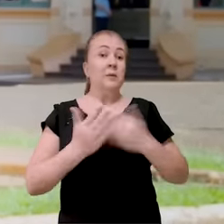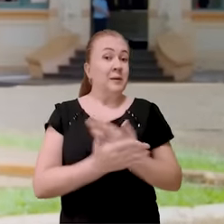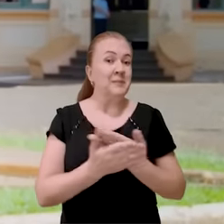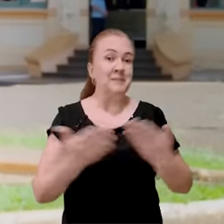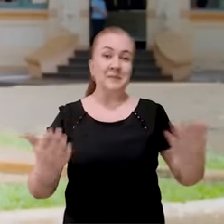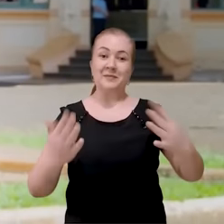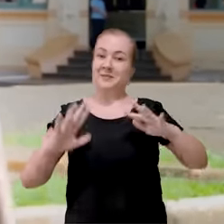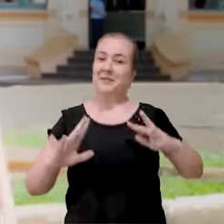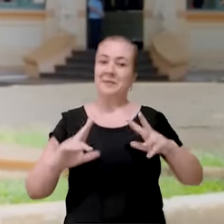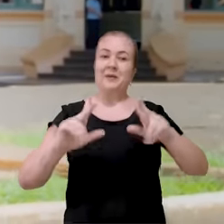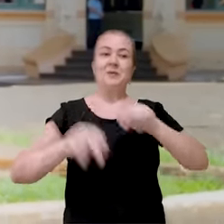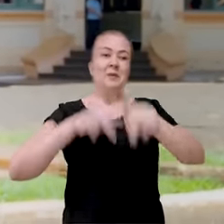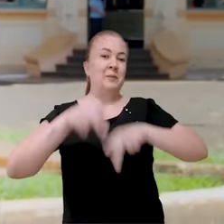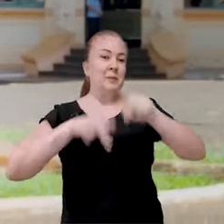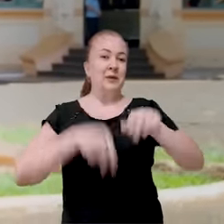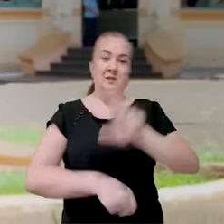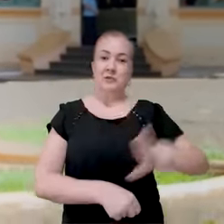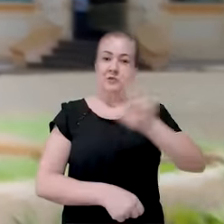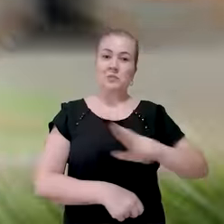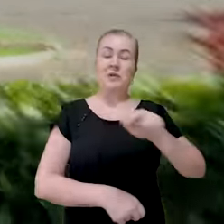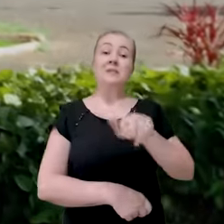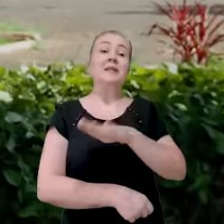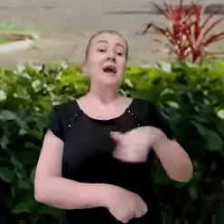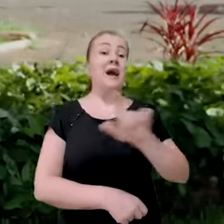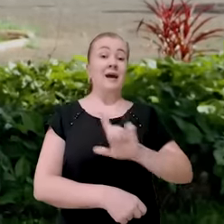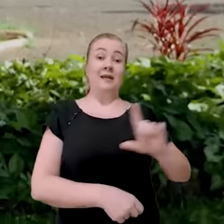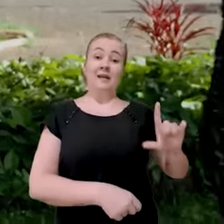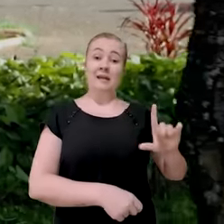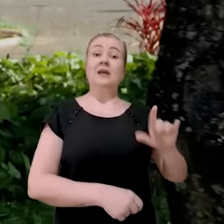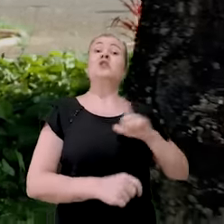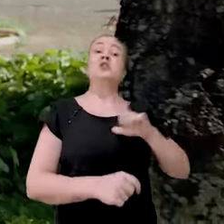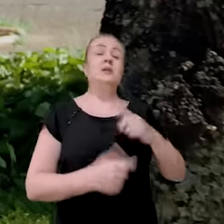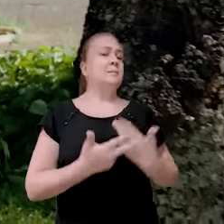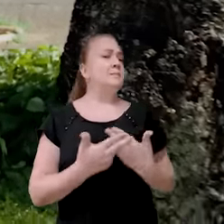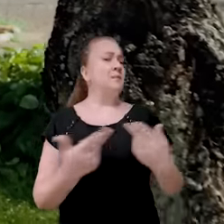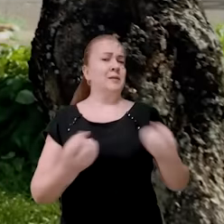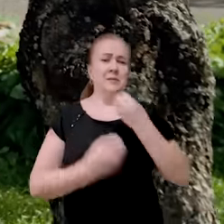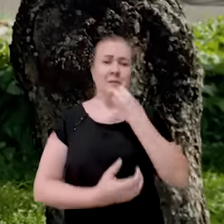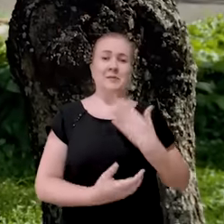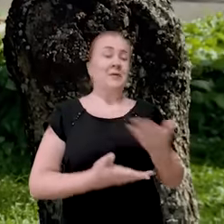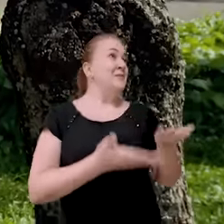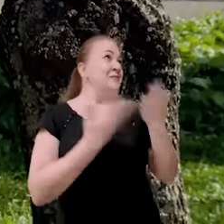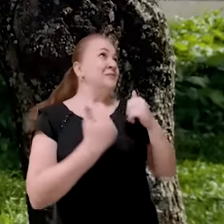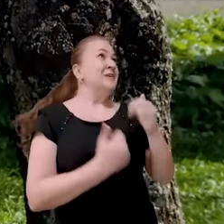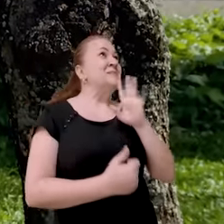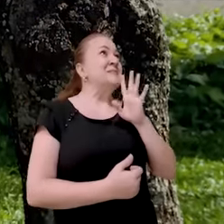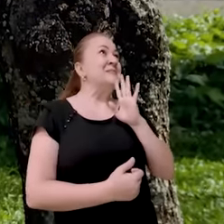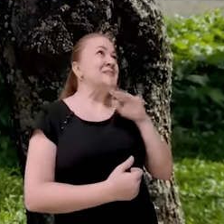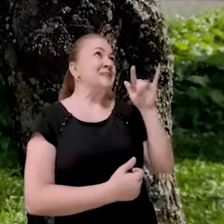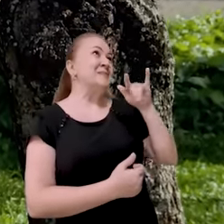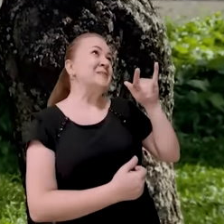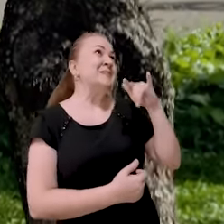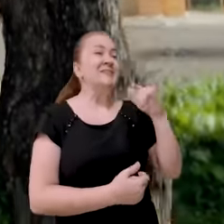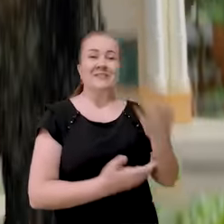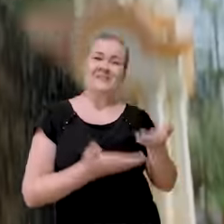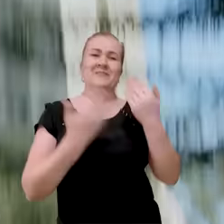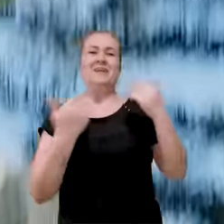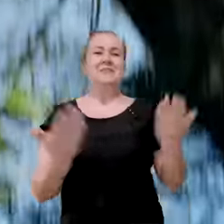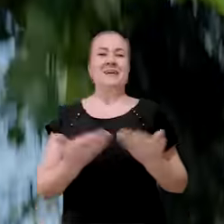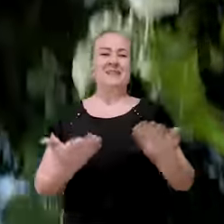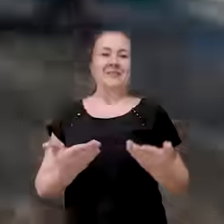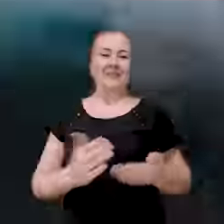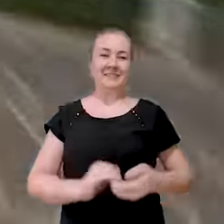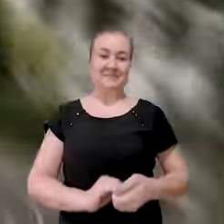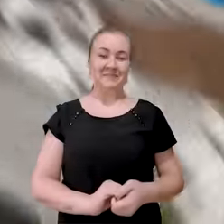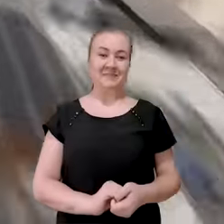O programa é pra você, é pra Uberlândia toda. Na Zona Leste tem um tanto de coisa boa acontecendo. Bora lá pra ver de perto, droninho? Vamos